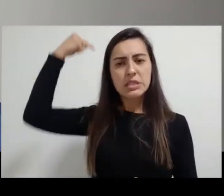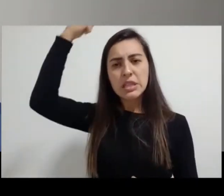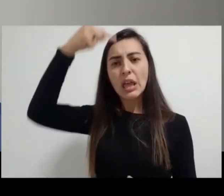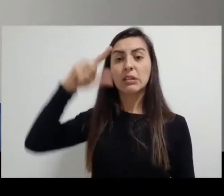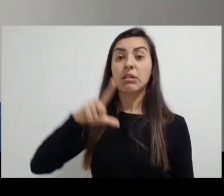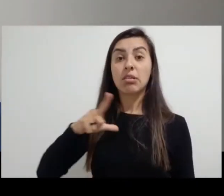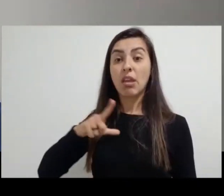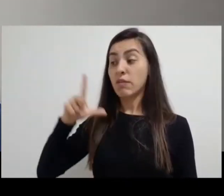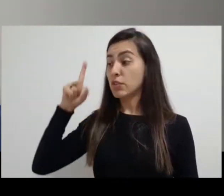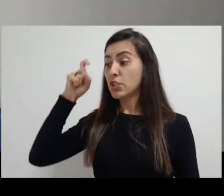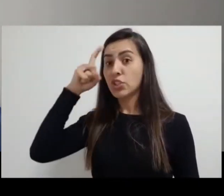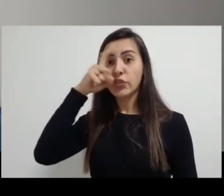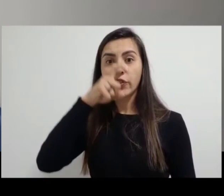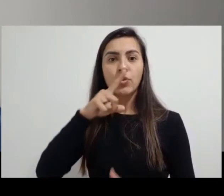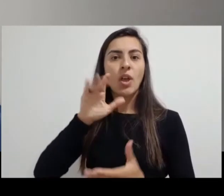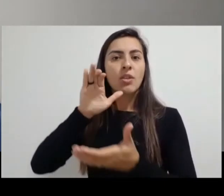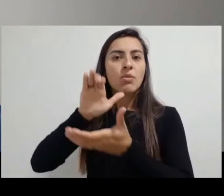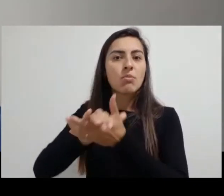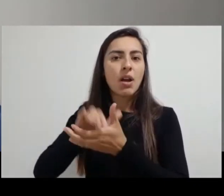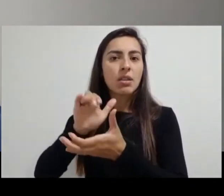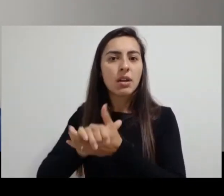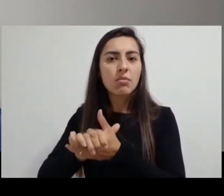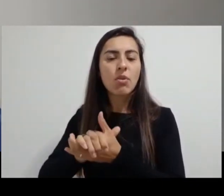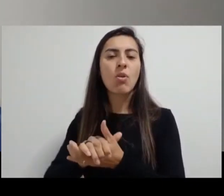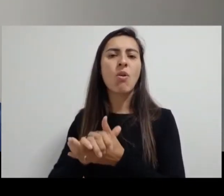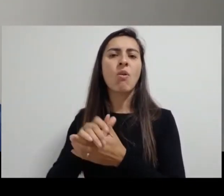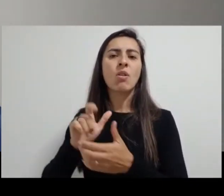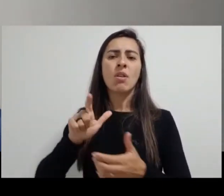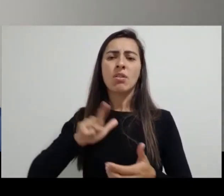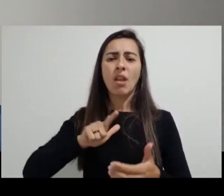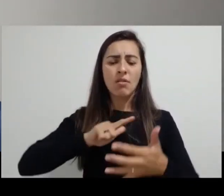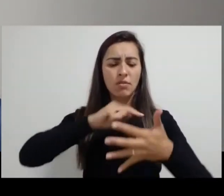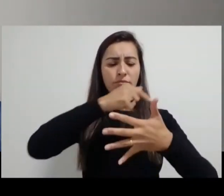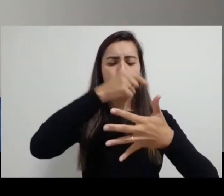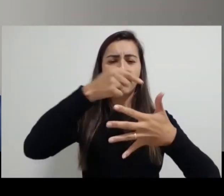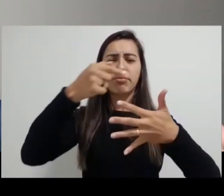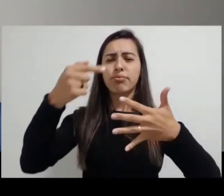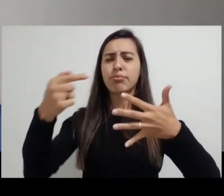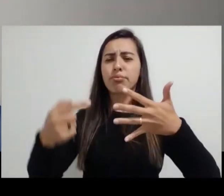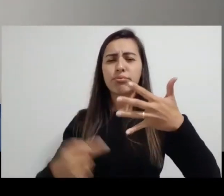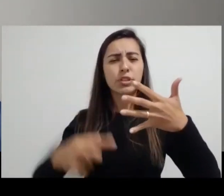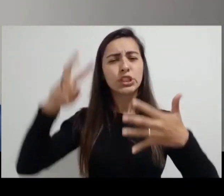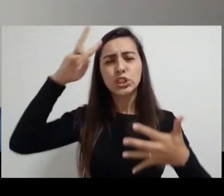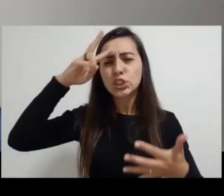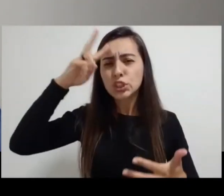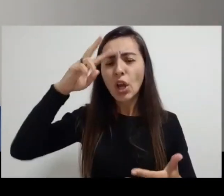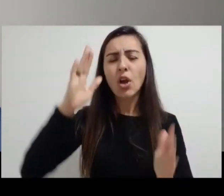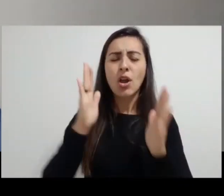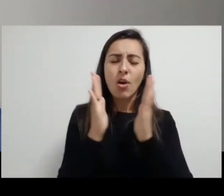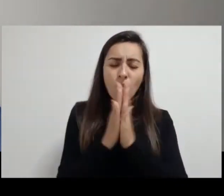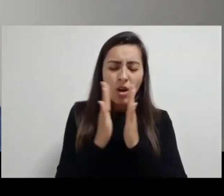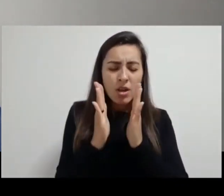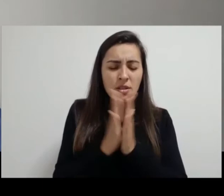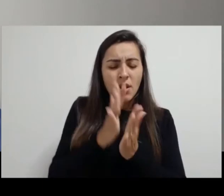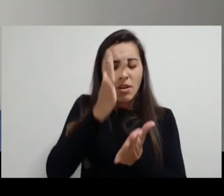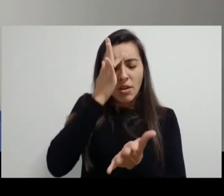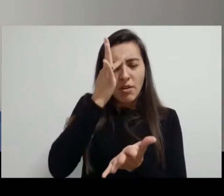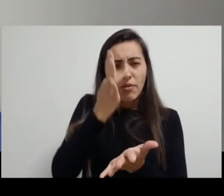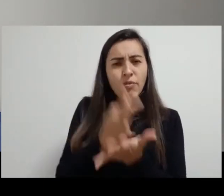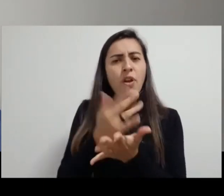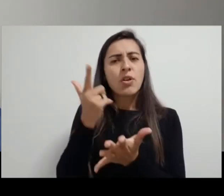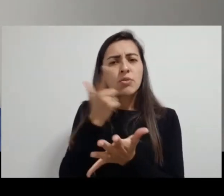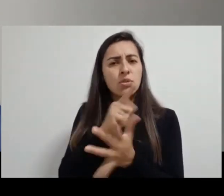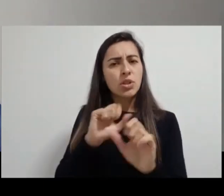dificuldades em seu matrimônio. E como eles, por meio da oração, por meio da fé, conseguiram superar estas